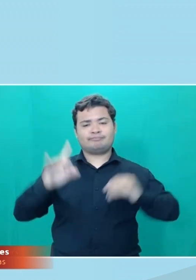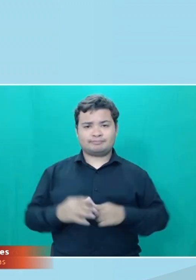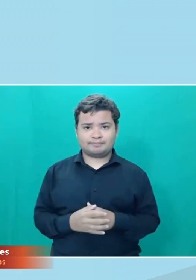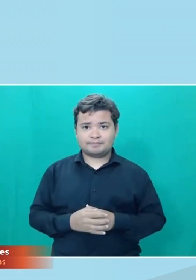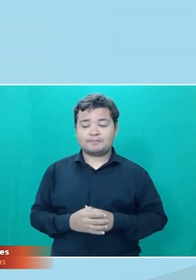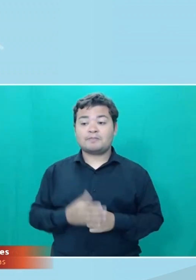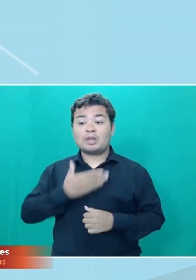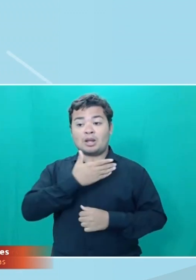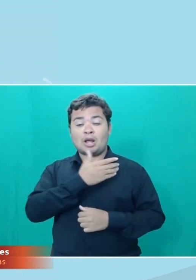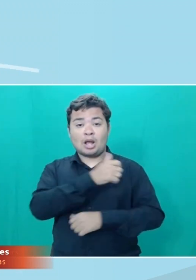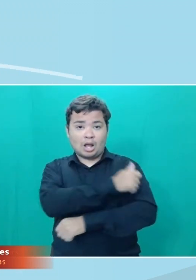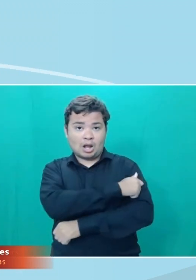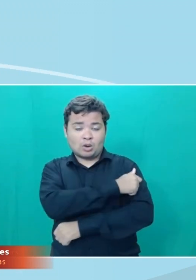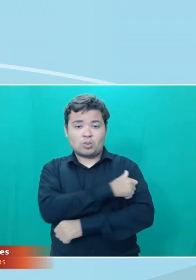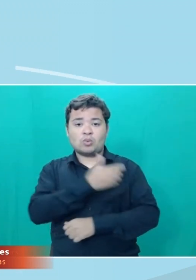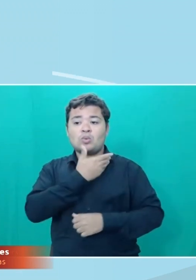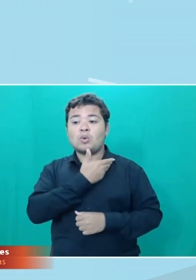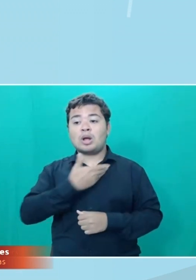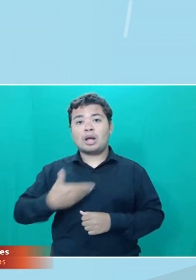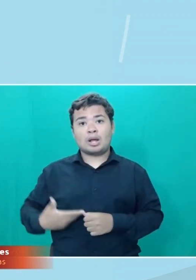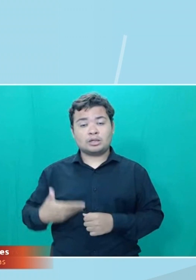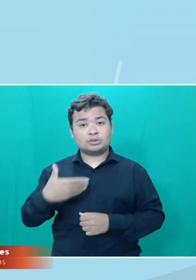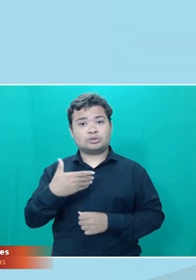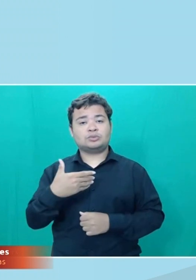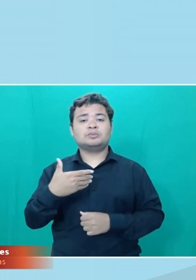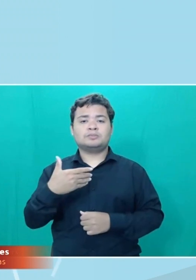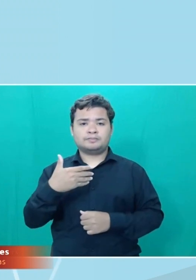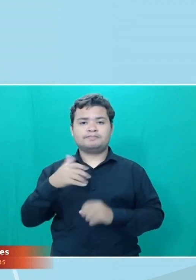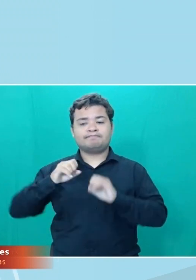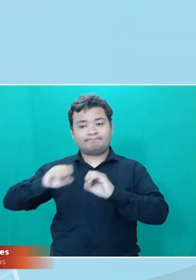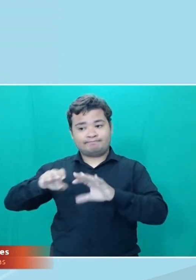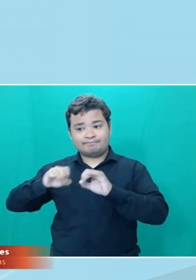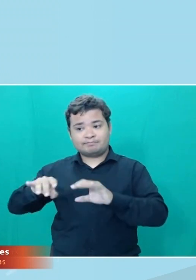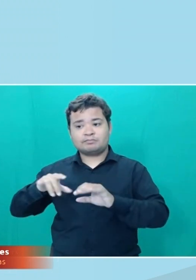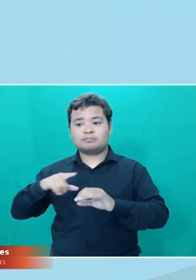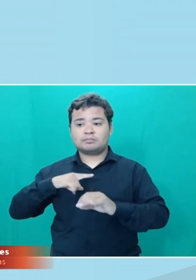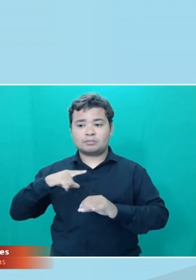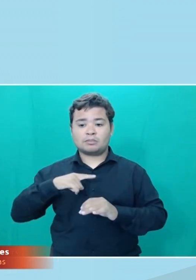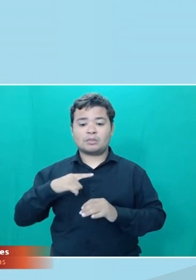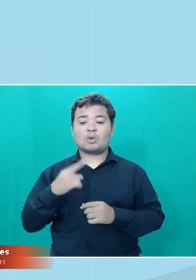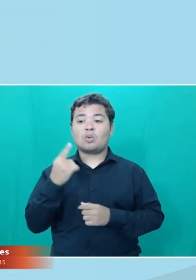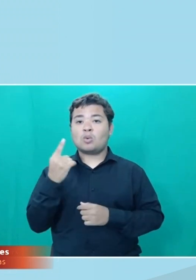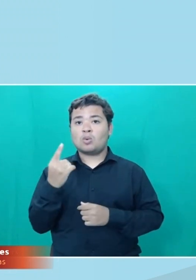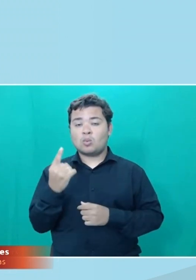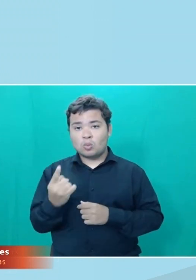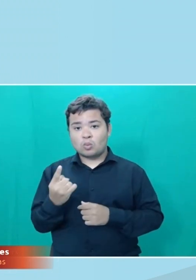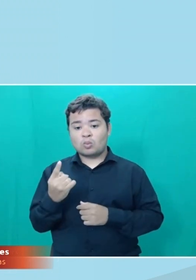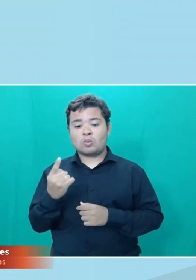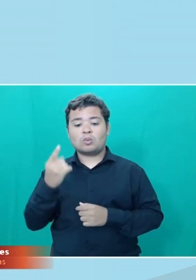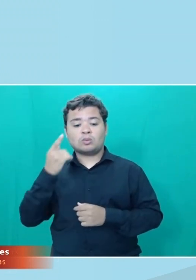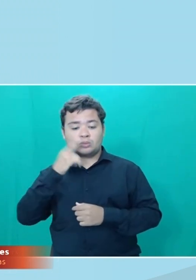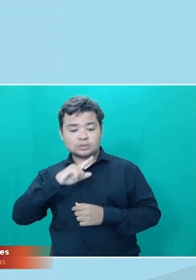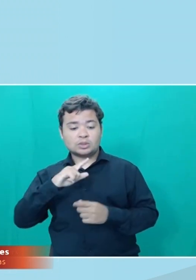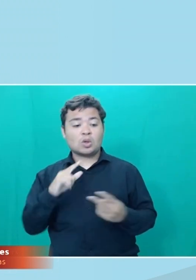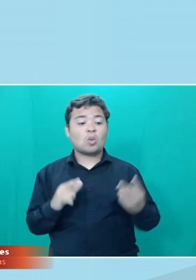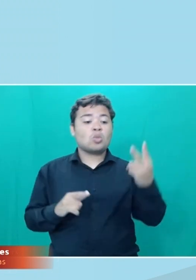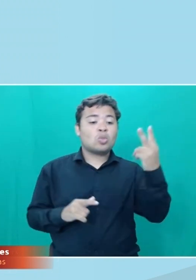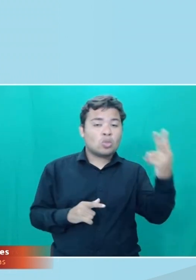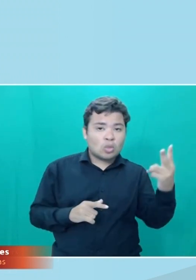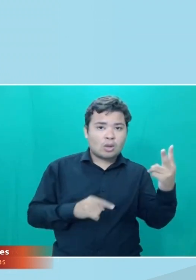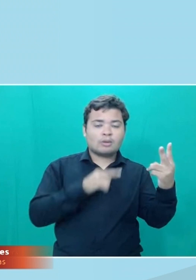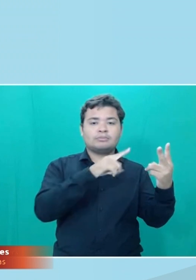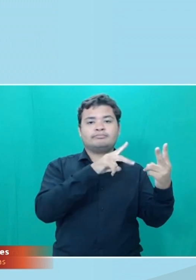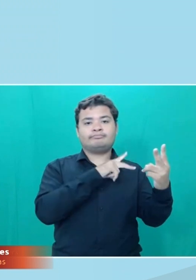que acessou a rede pelo computador, havia dois estudantes da rede privada, ou seja, o dobro de estudantes da rede